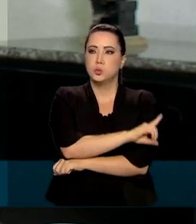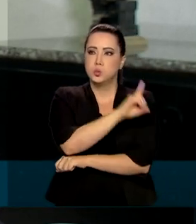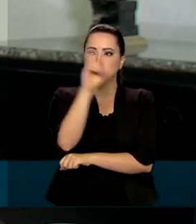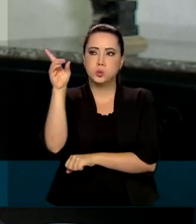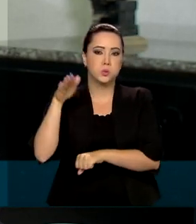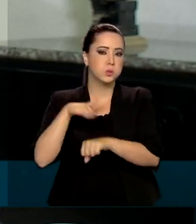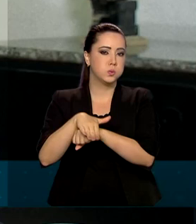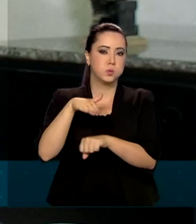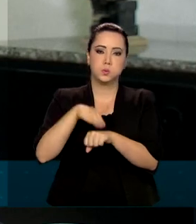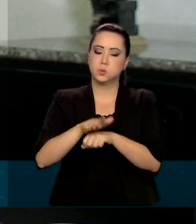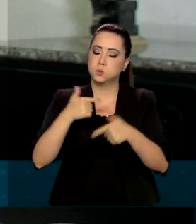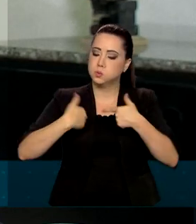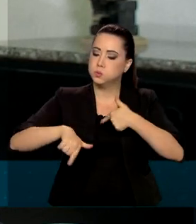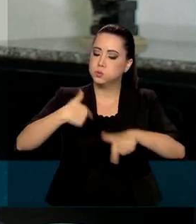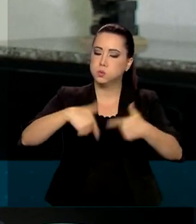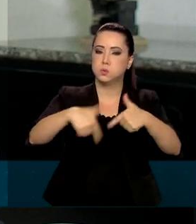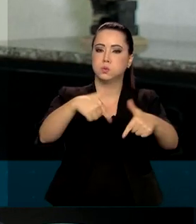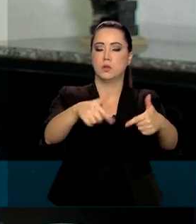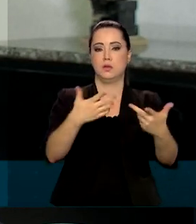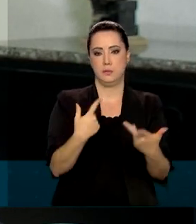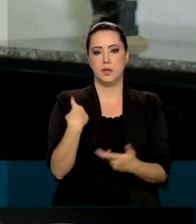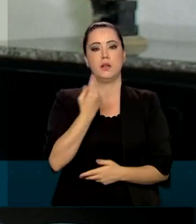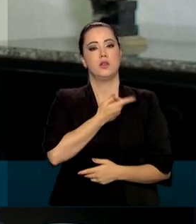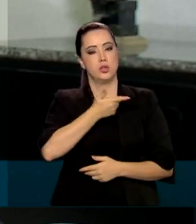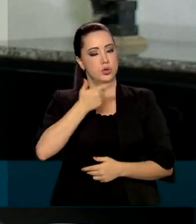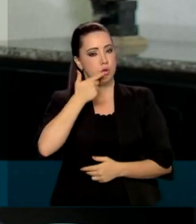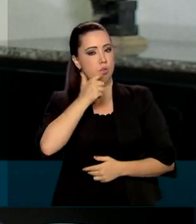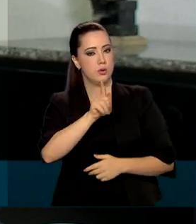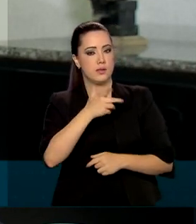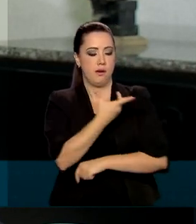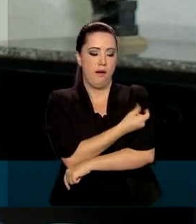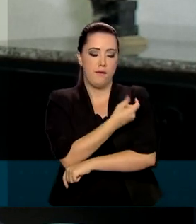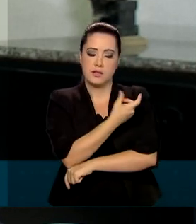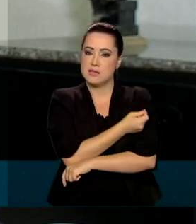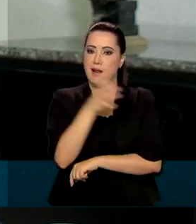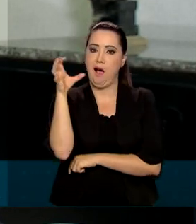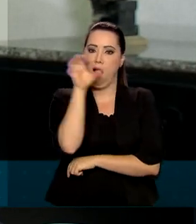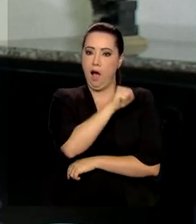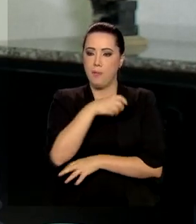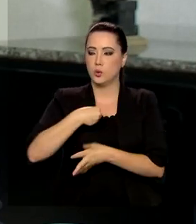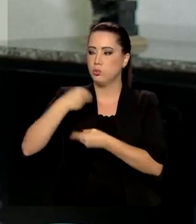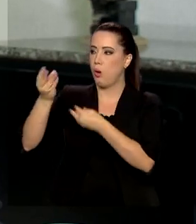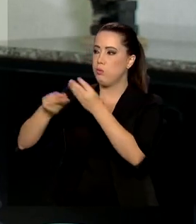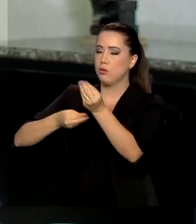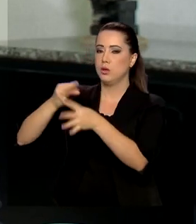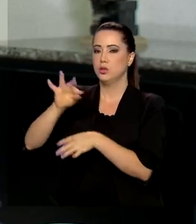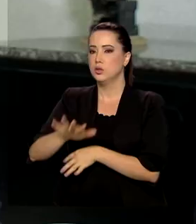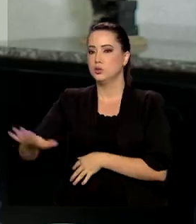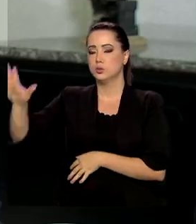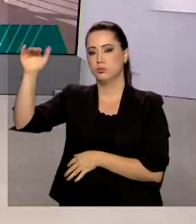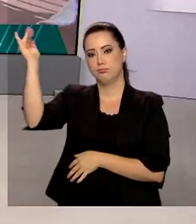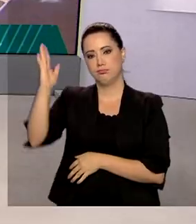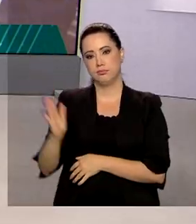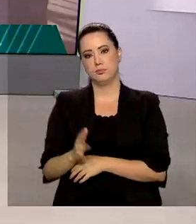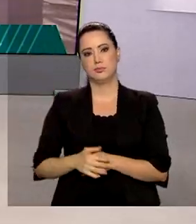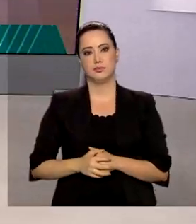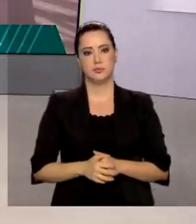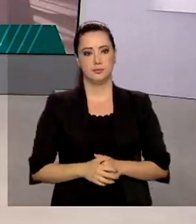para que a gente tenha a vacina distribuída o mais rápido possível e a todos os brasileiros.